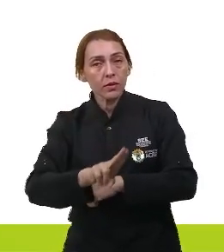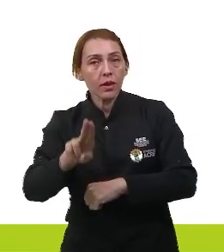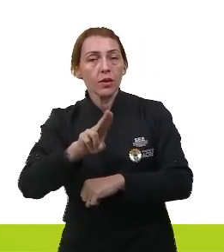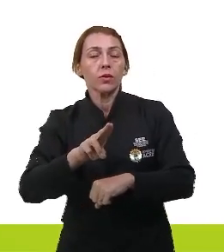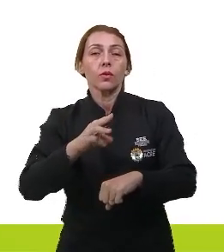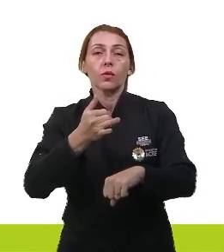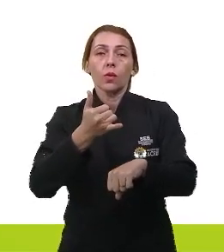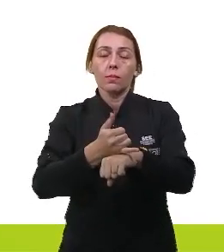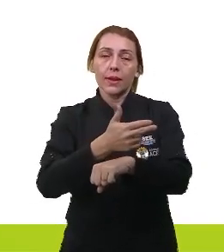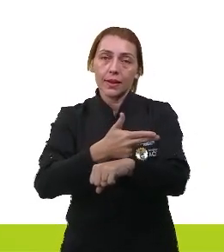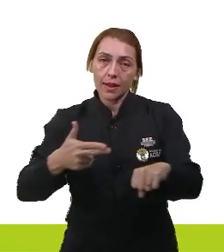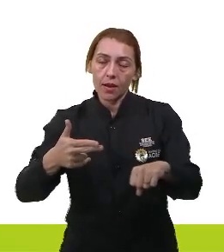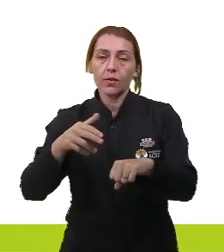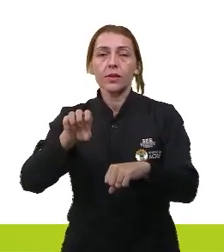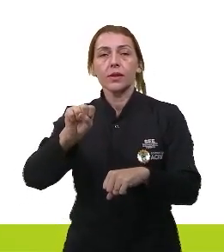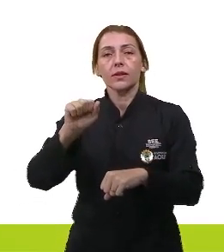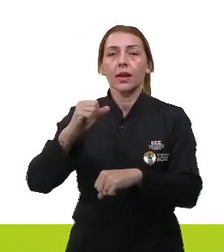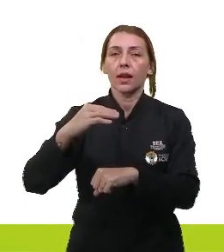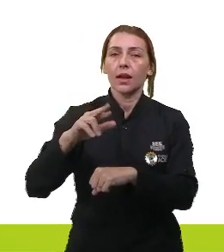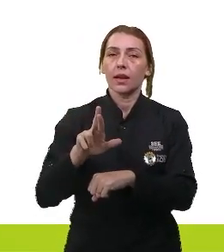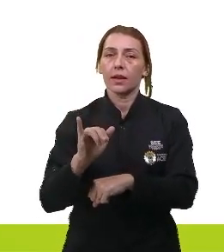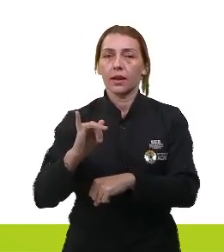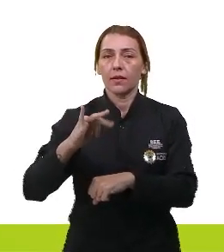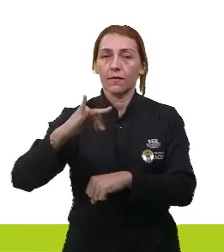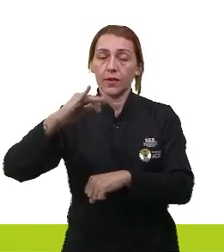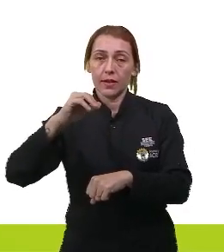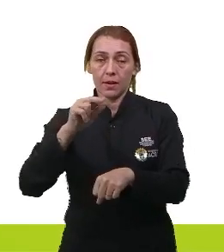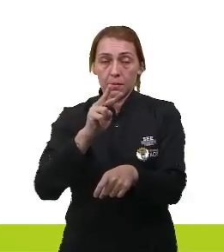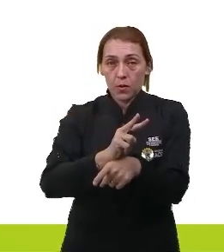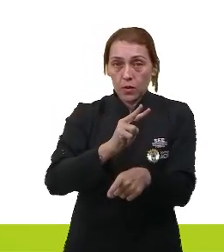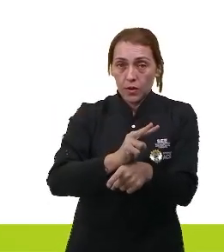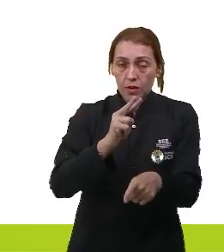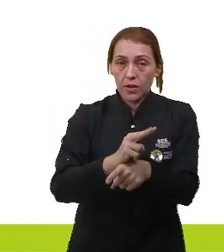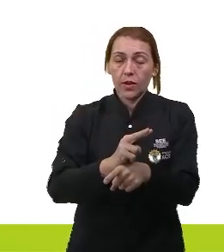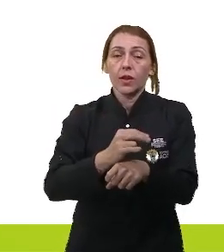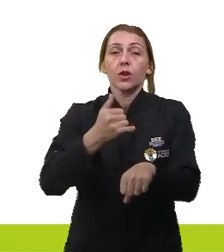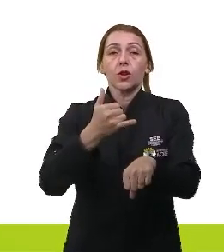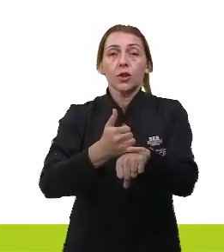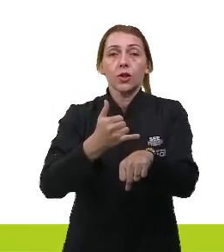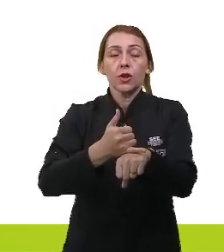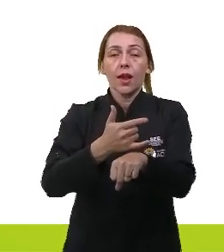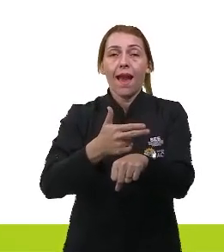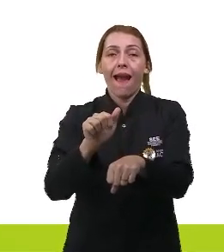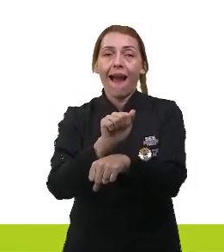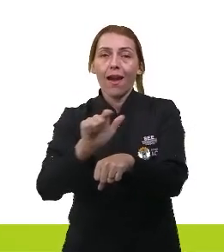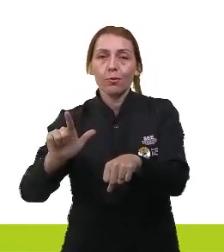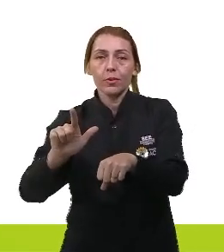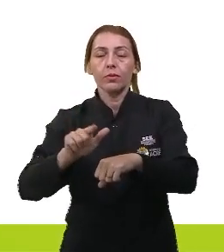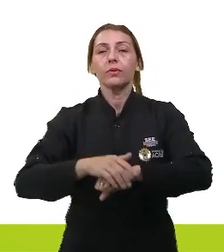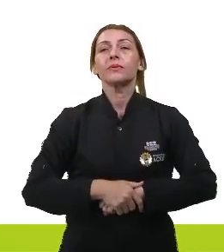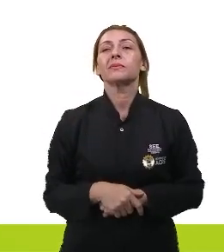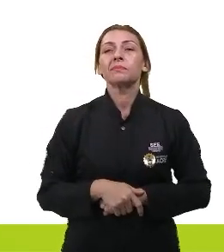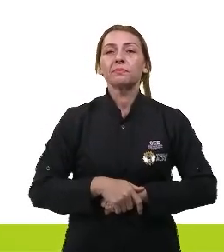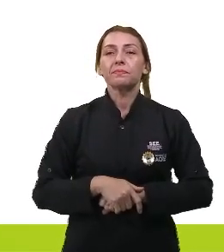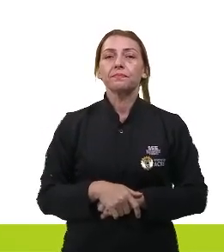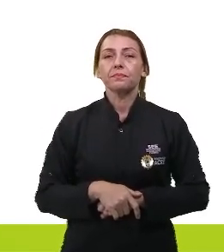metal de sacrifício se a peça a ser protegida for de alumínio. Então, olha só, vamos lá.